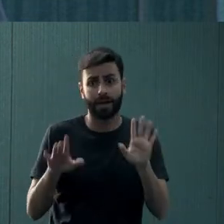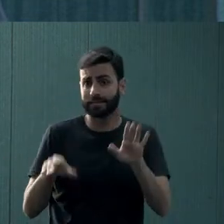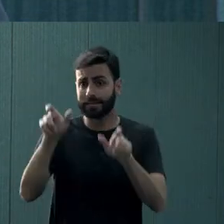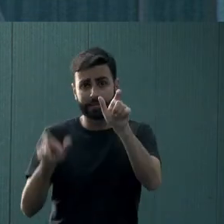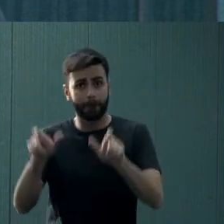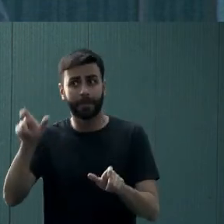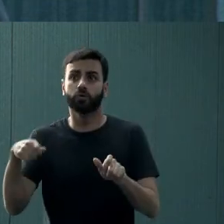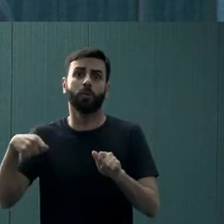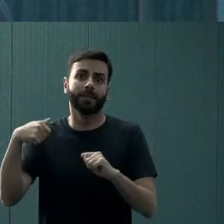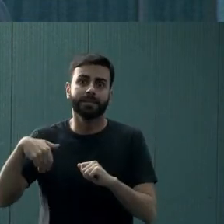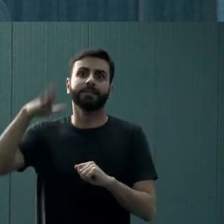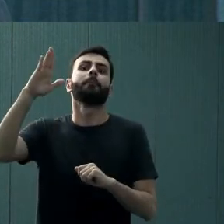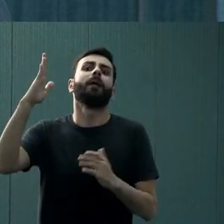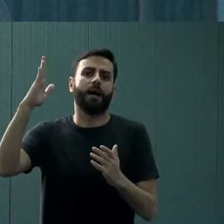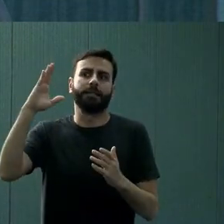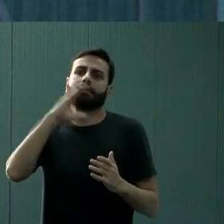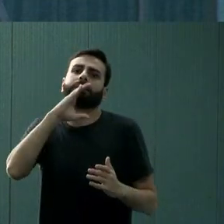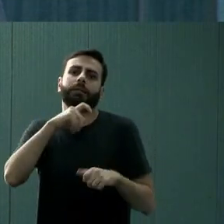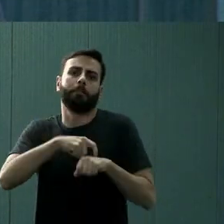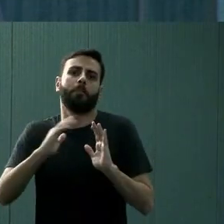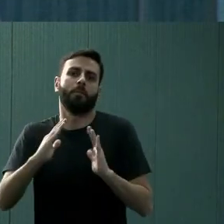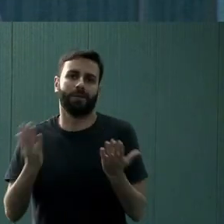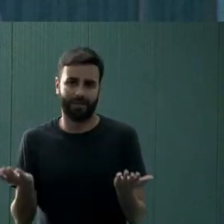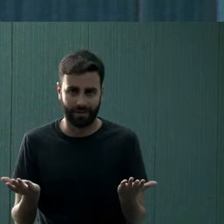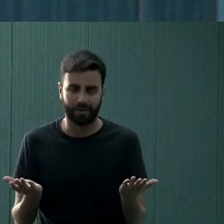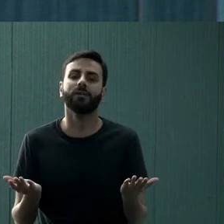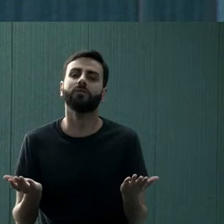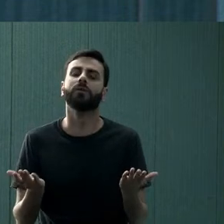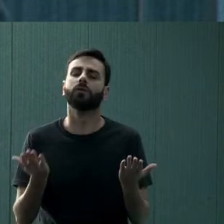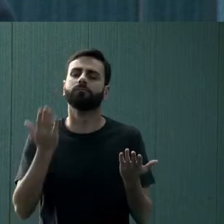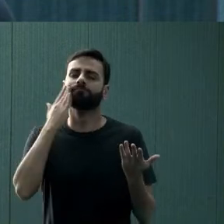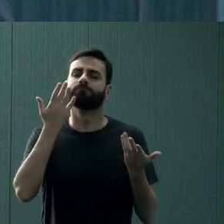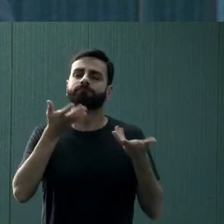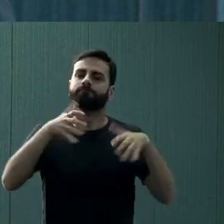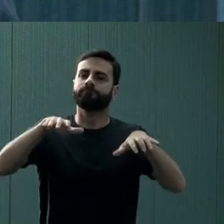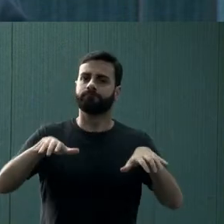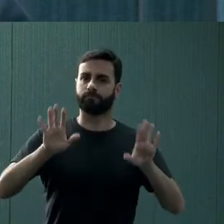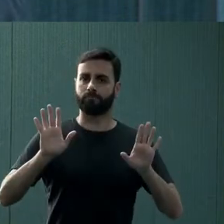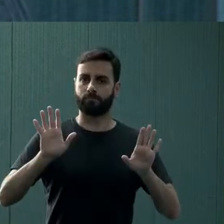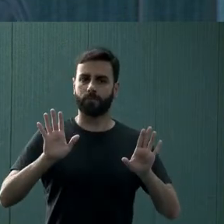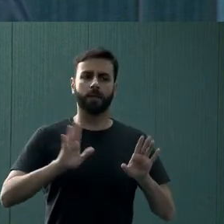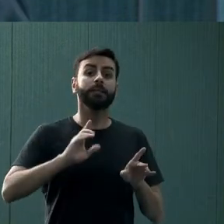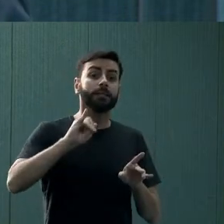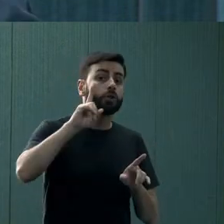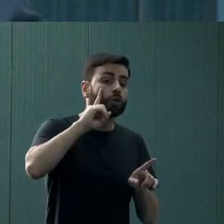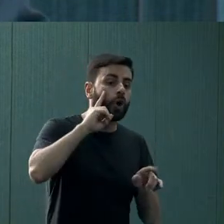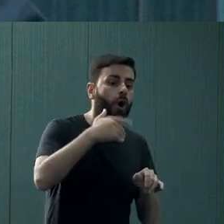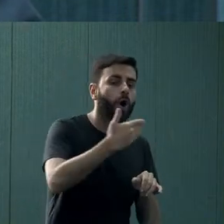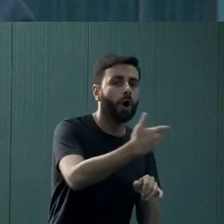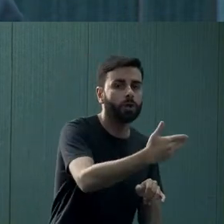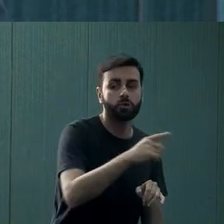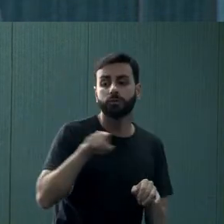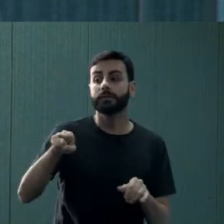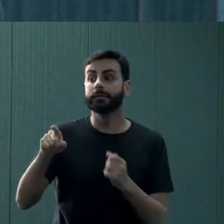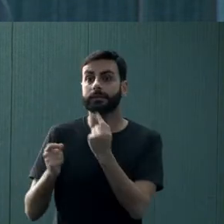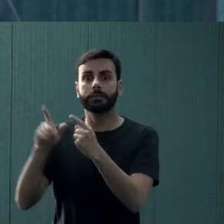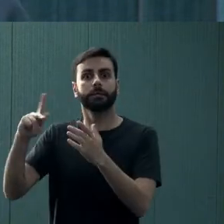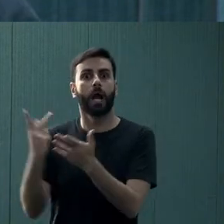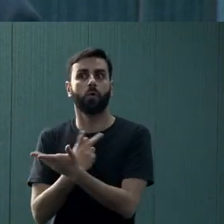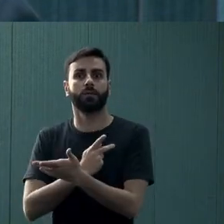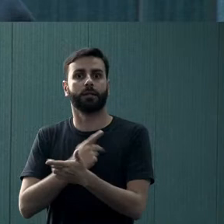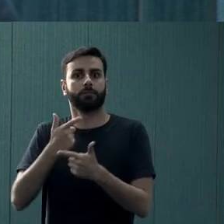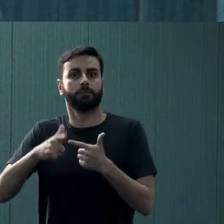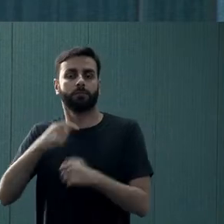tem pessoas que precisam mais em determinados momentos. A gente precisa separar um pouco essas pessoas que estão passando por alguma situação de